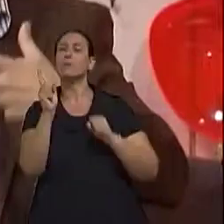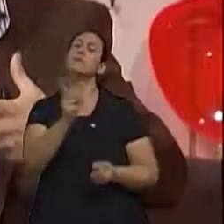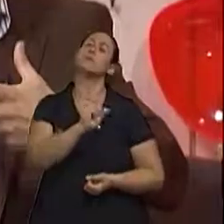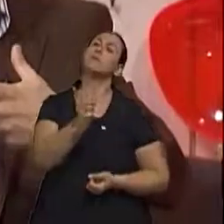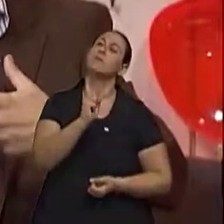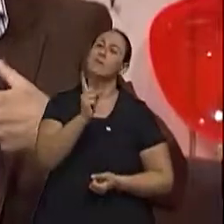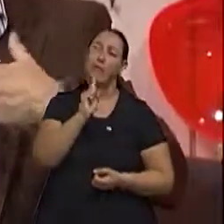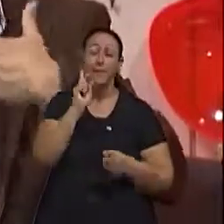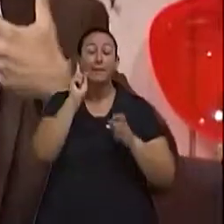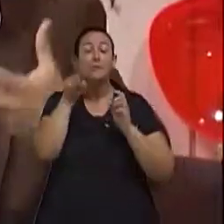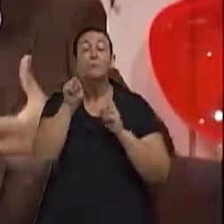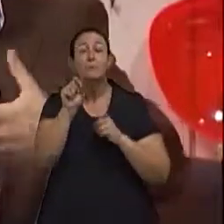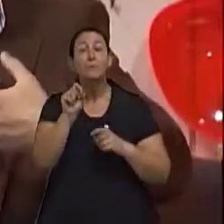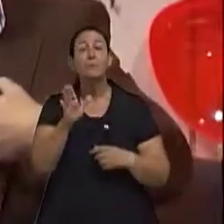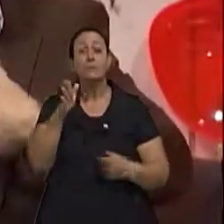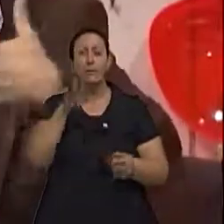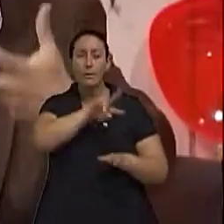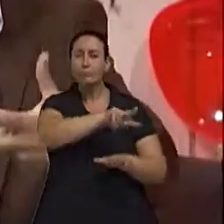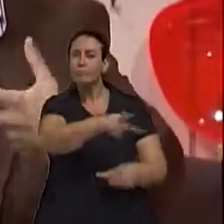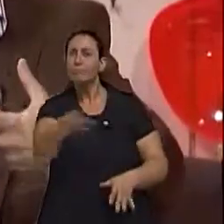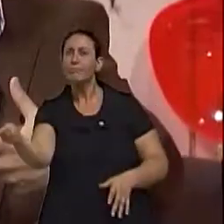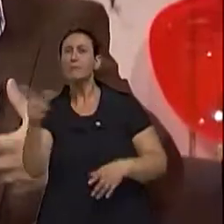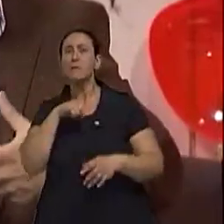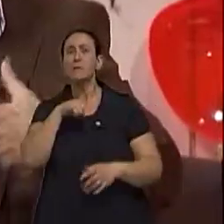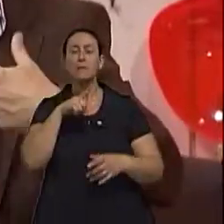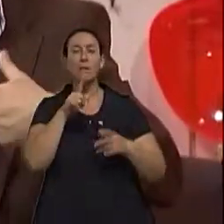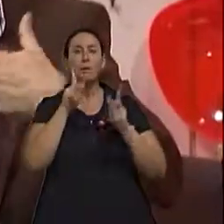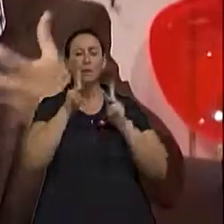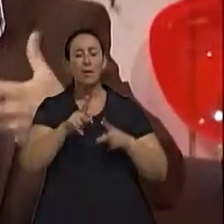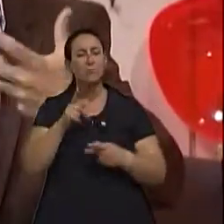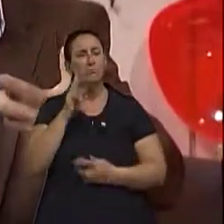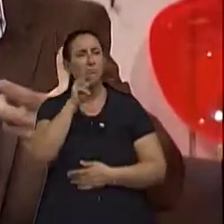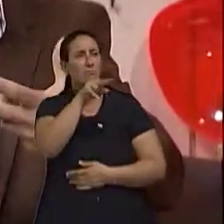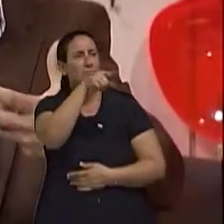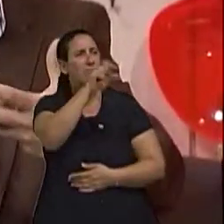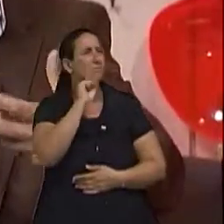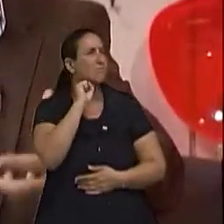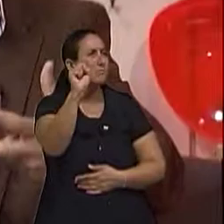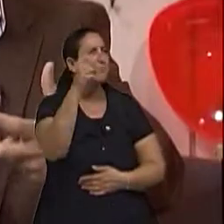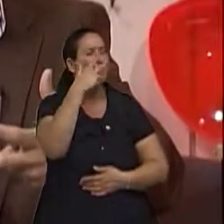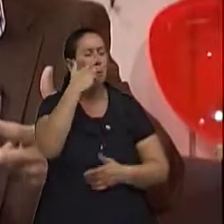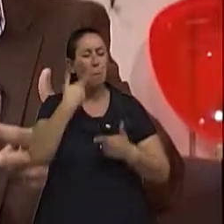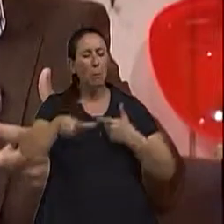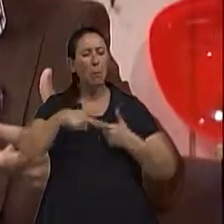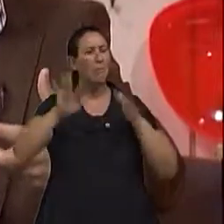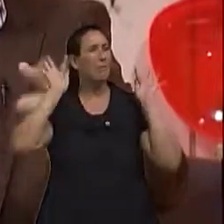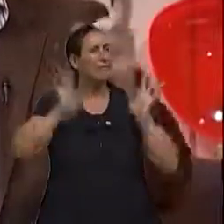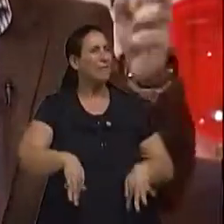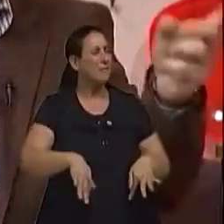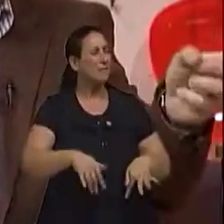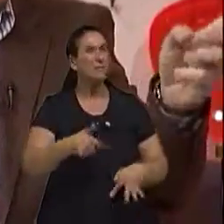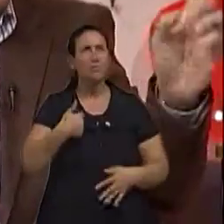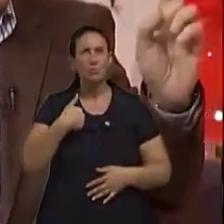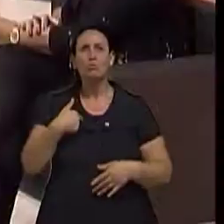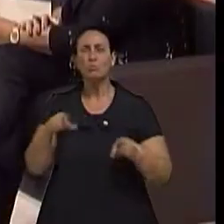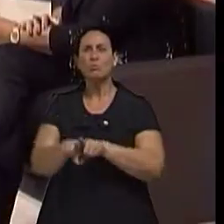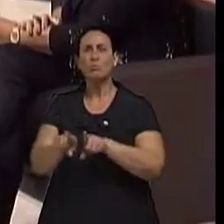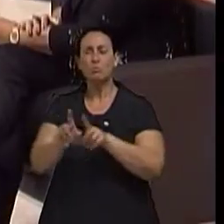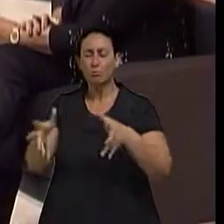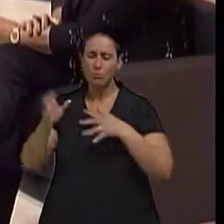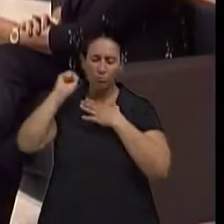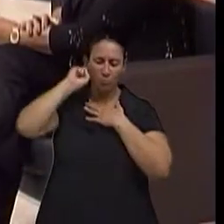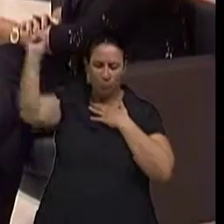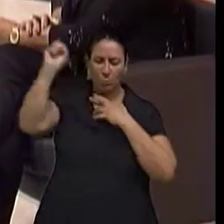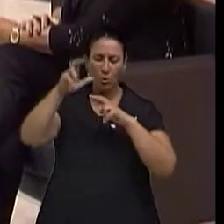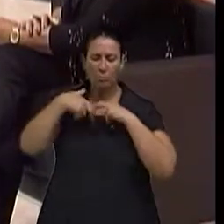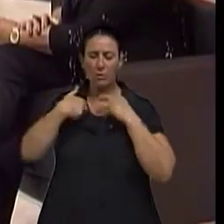Mas esse estilo de resolver problemas pode, muitas vezes, ser imitado. Ah, ok. Isso começou a